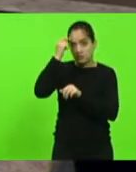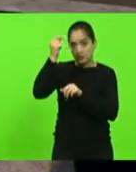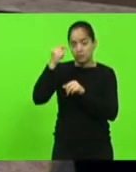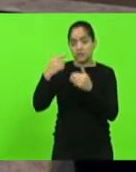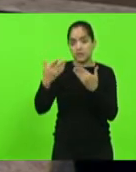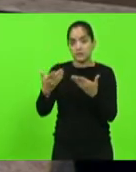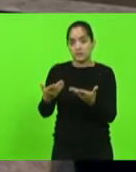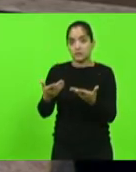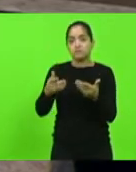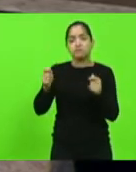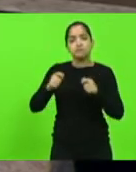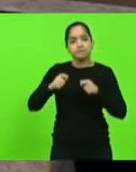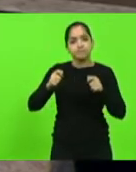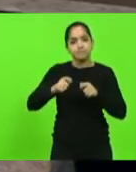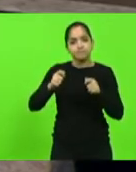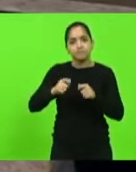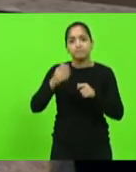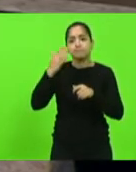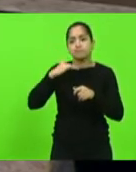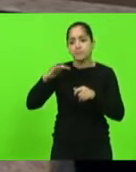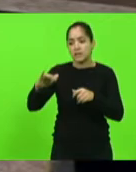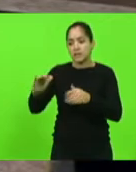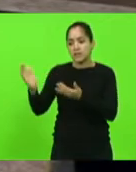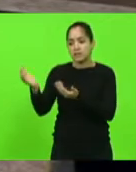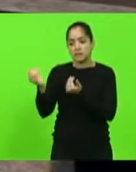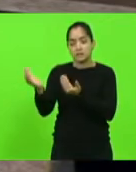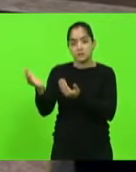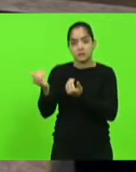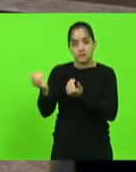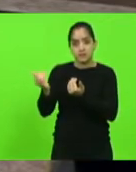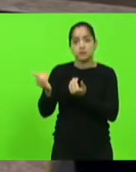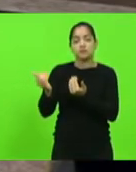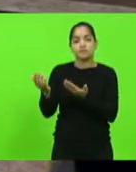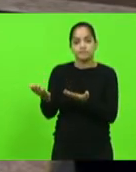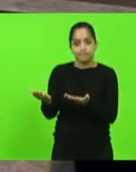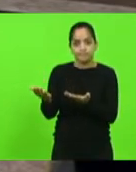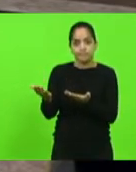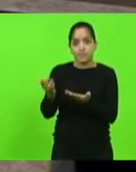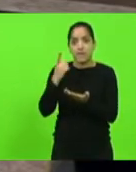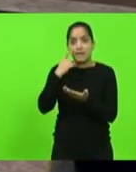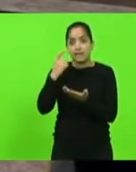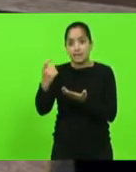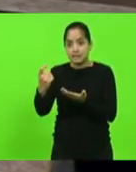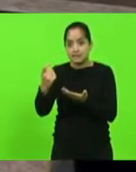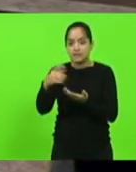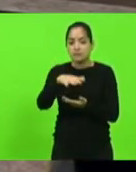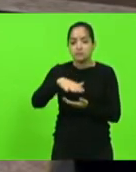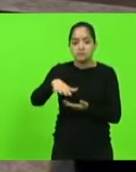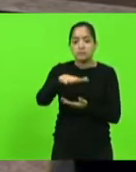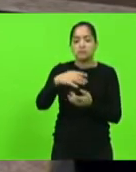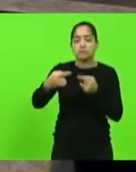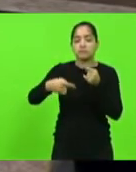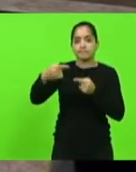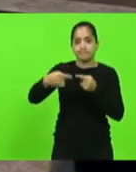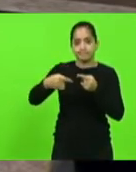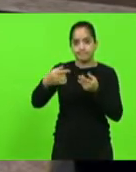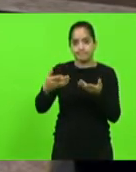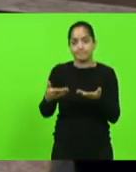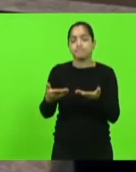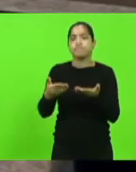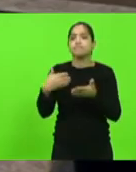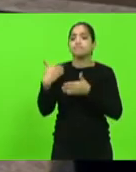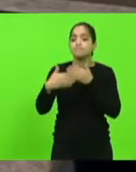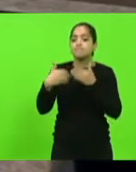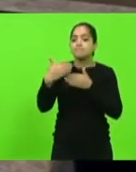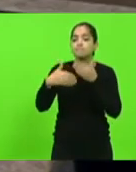que a gente tenha cada vez mais crianças, adolescentes e jovens interessados em política, cada vez